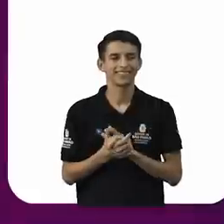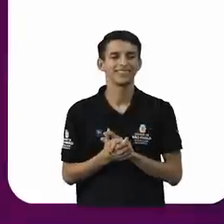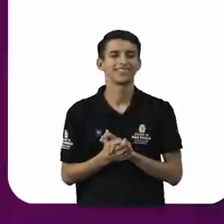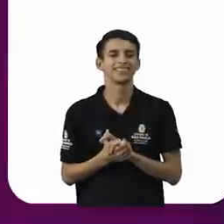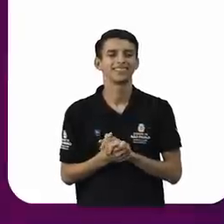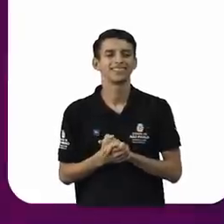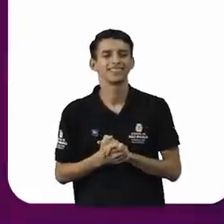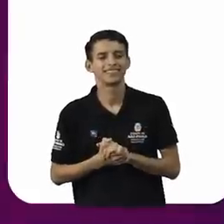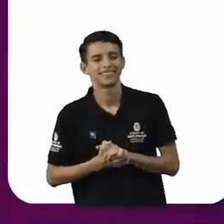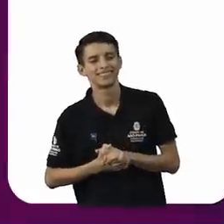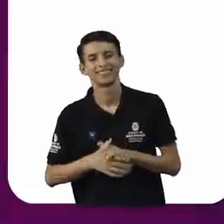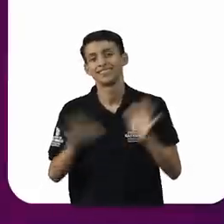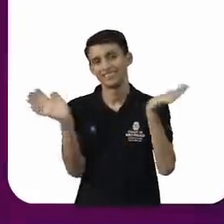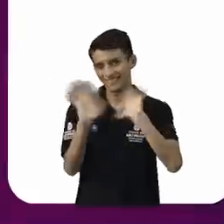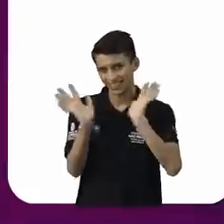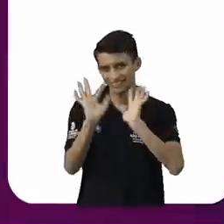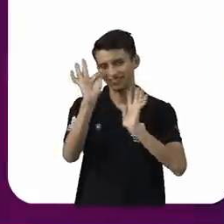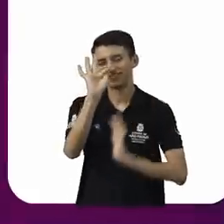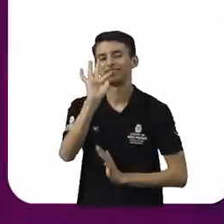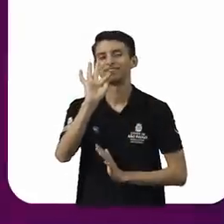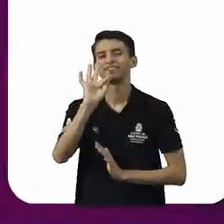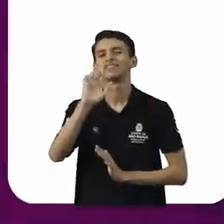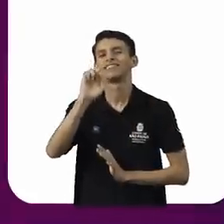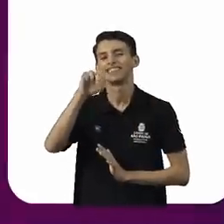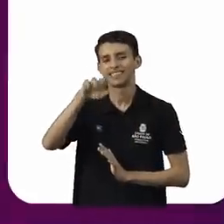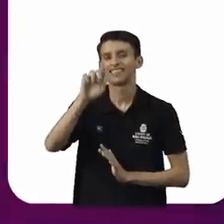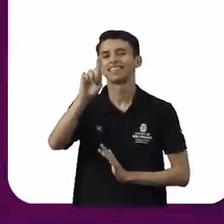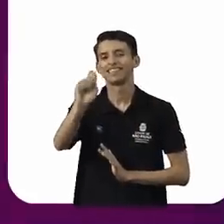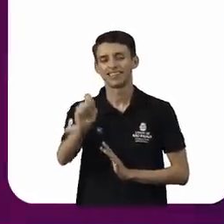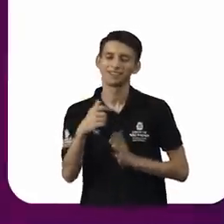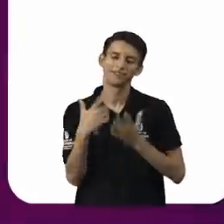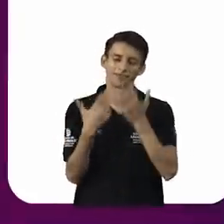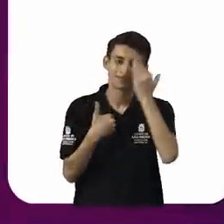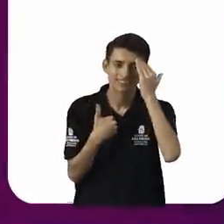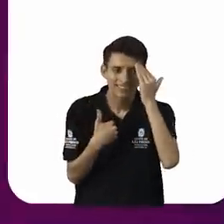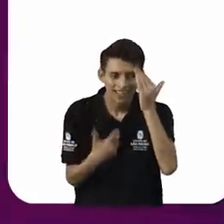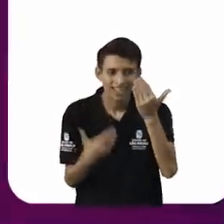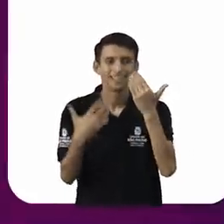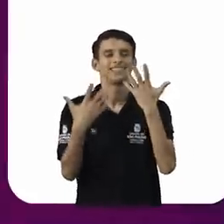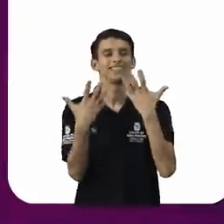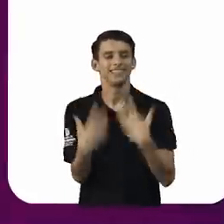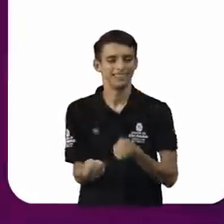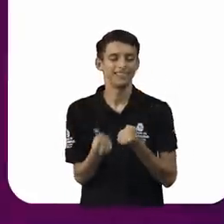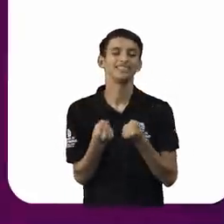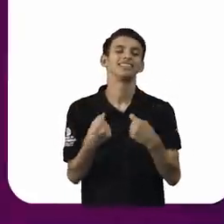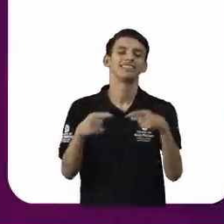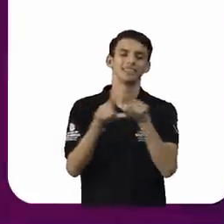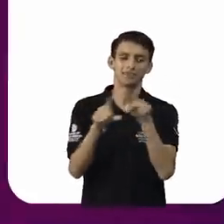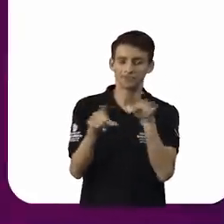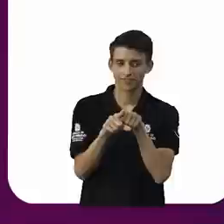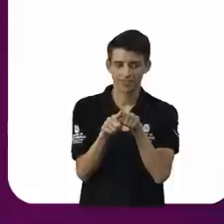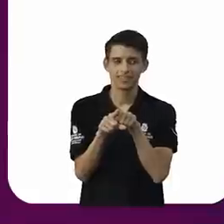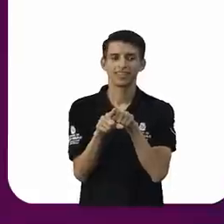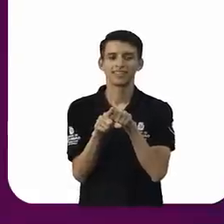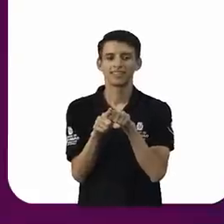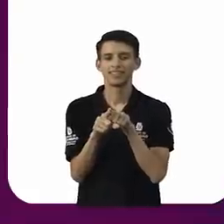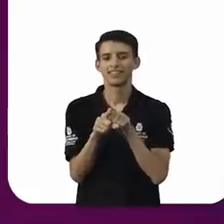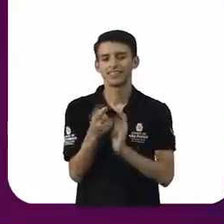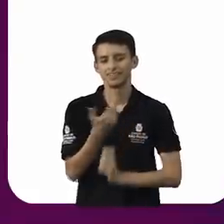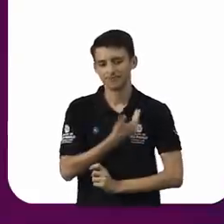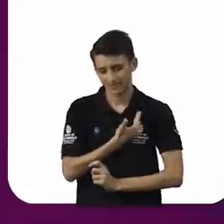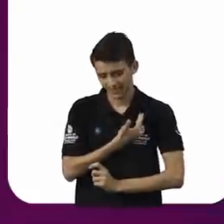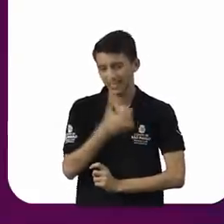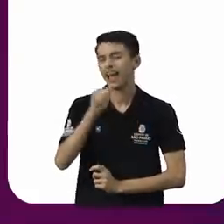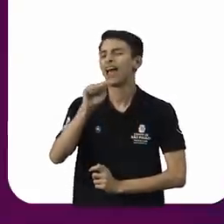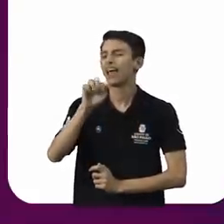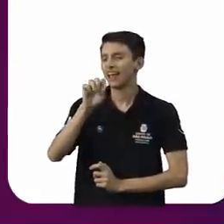Olá, Fernanda. muito obrigada. Obrigada pela acolhida. Queria saudar também a minha querida doutora Adriana, minha